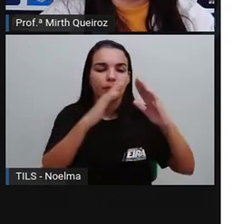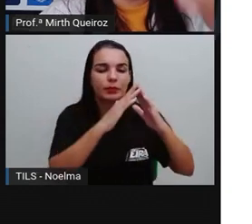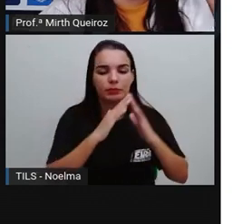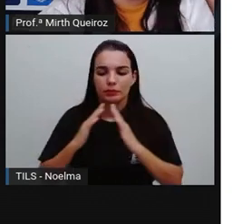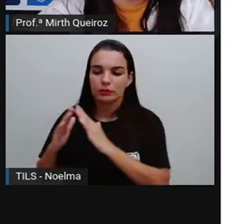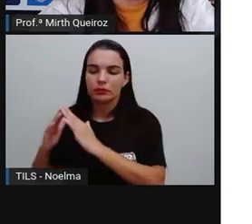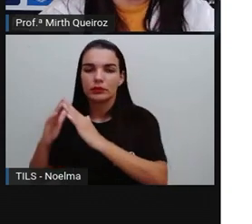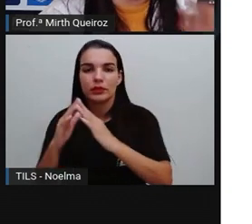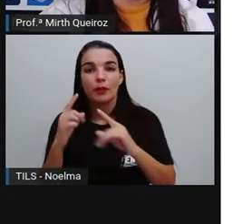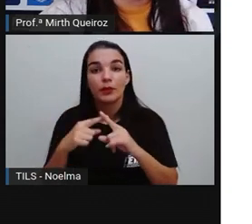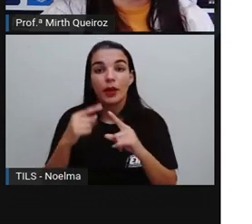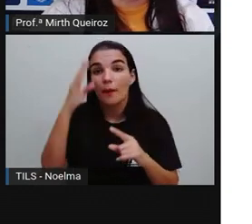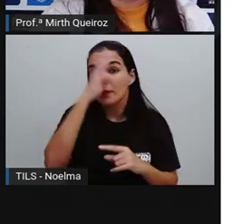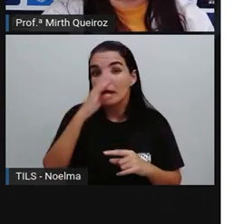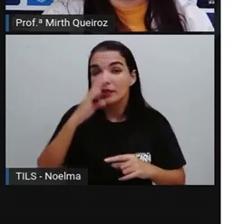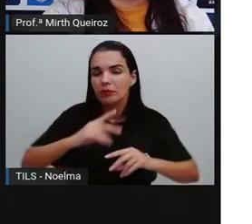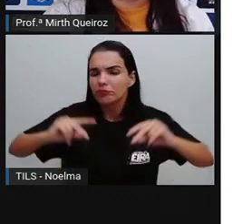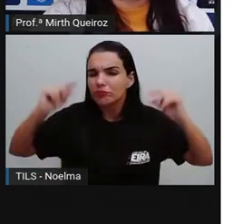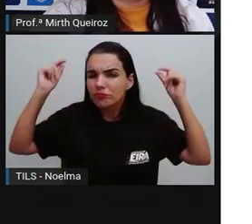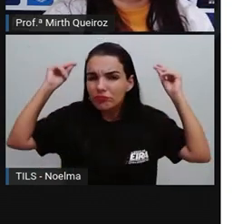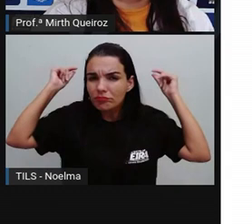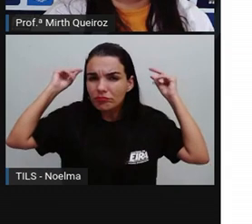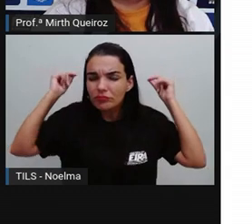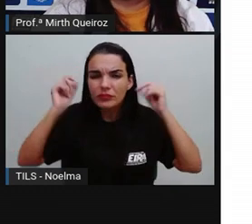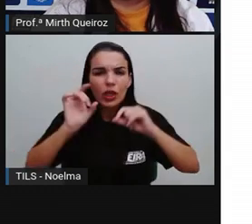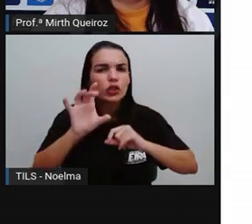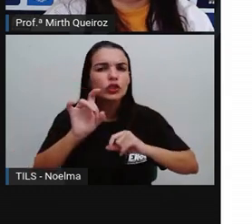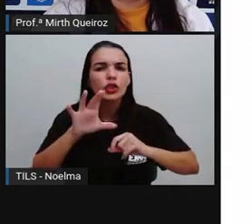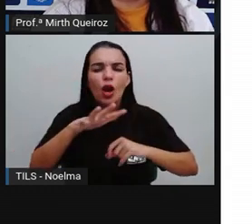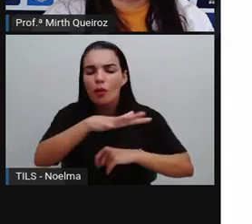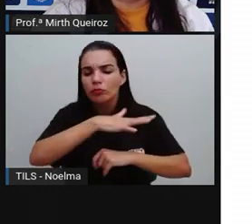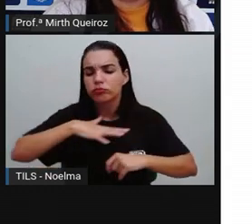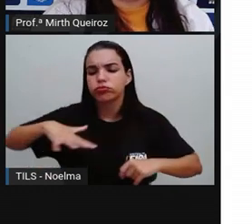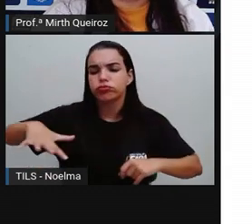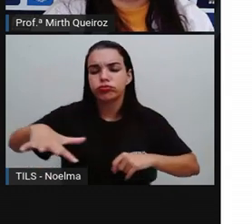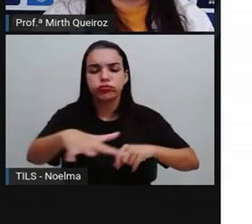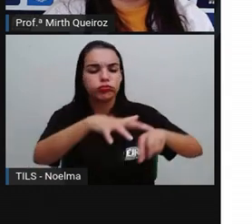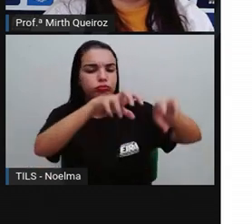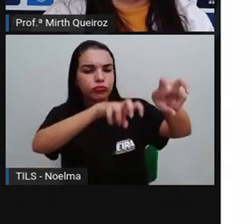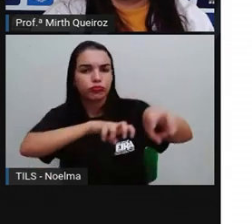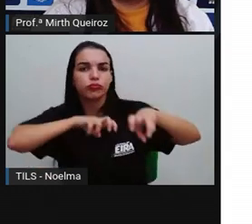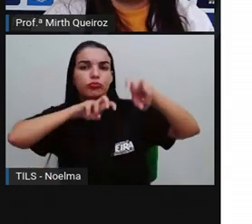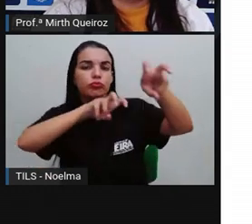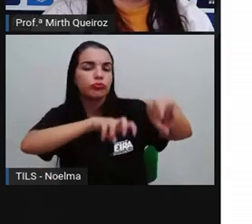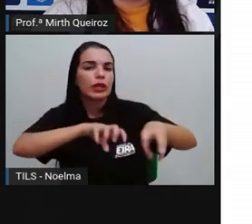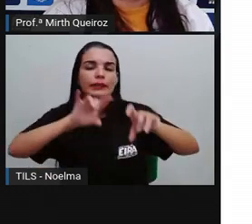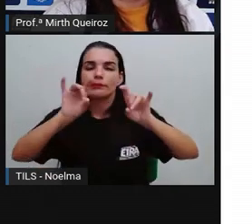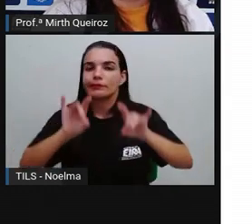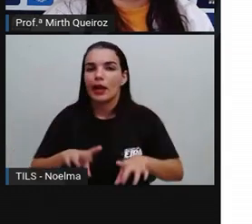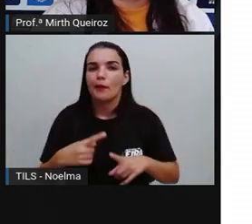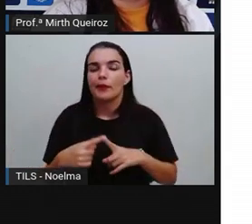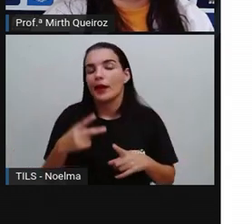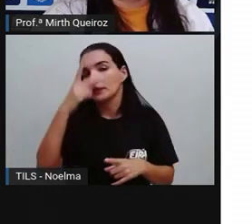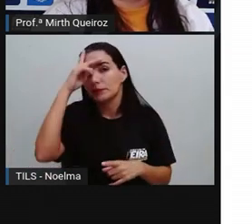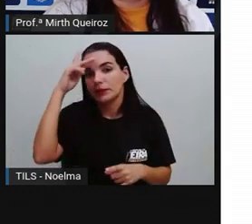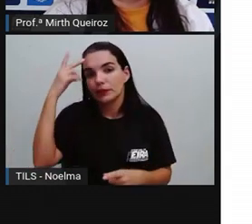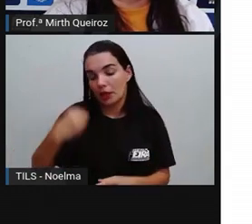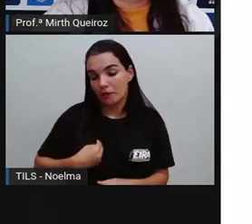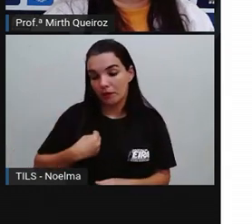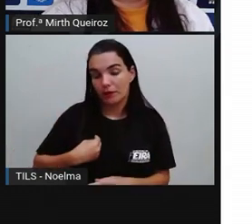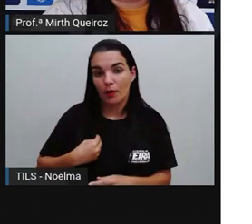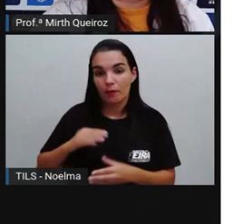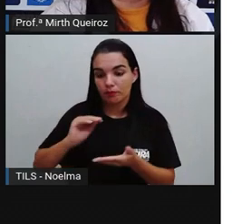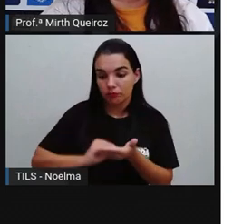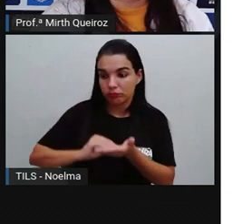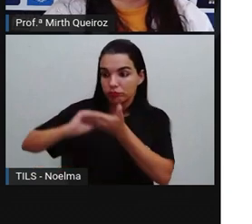Porque o Brasil, naquela época, era um Brasil quase totalmente rural. As pessoas viviam mais nessas fazendas, né?